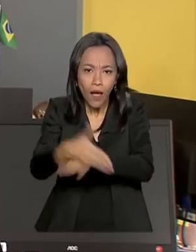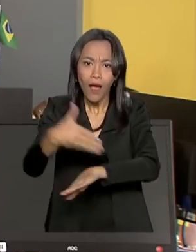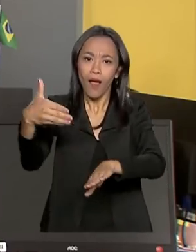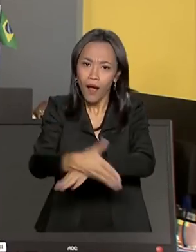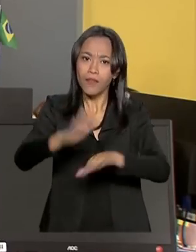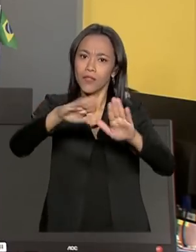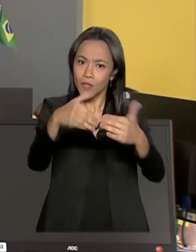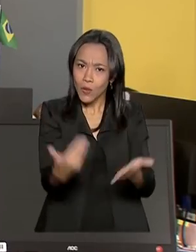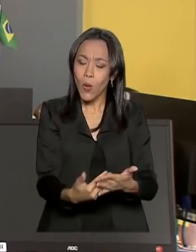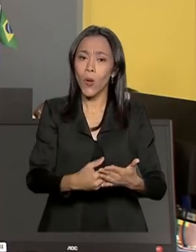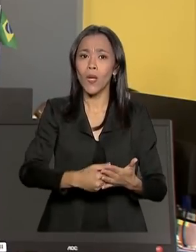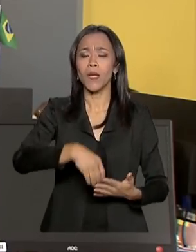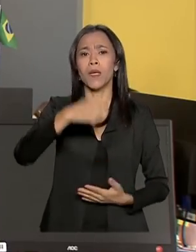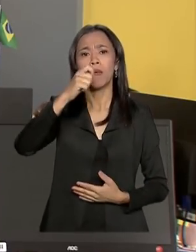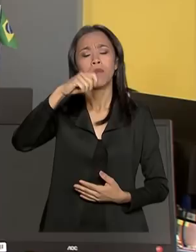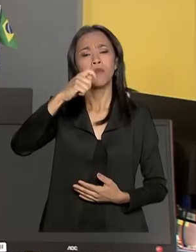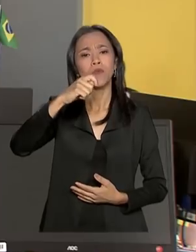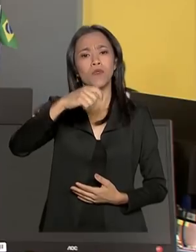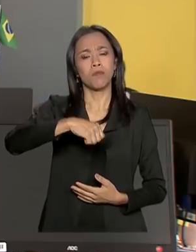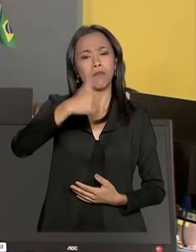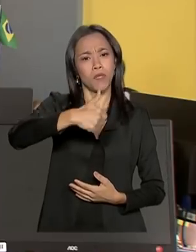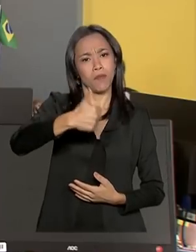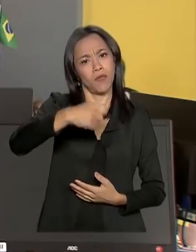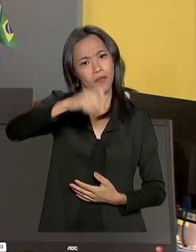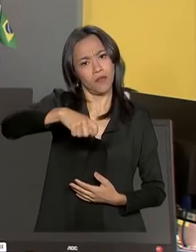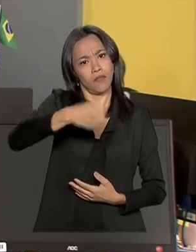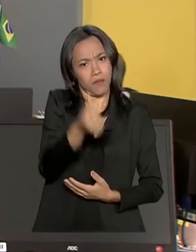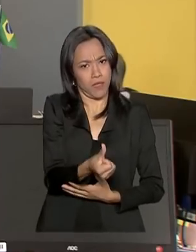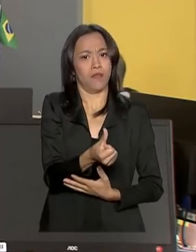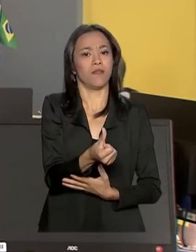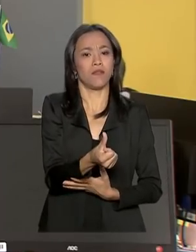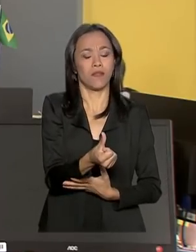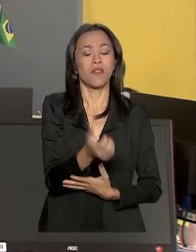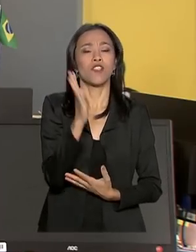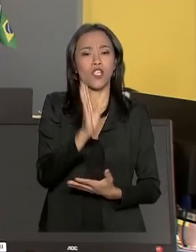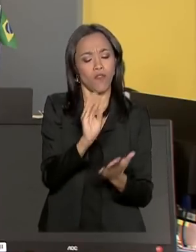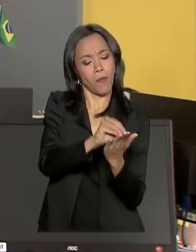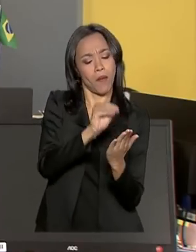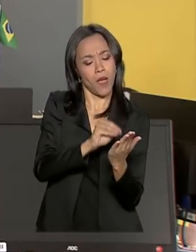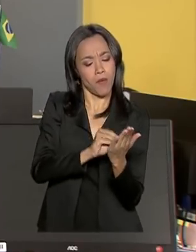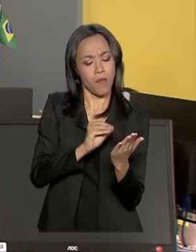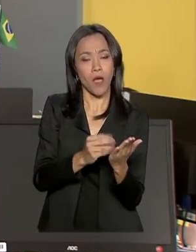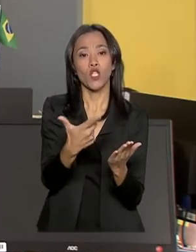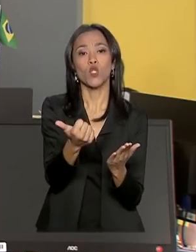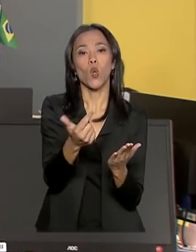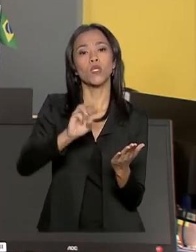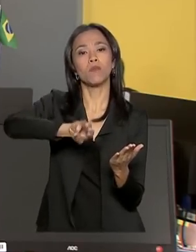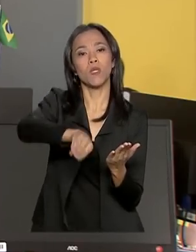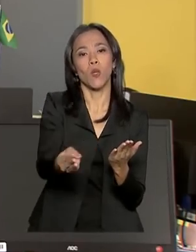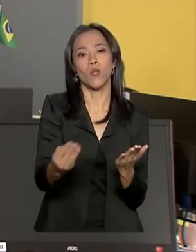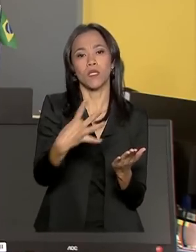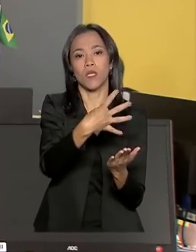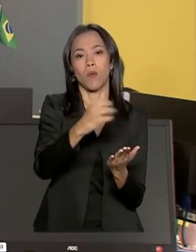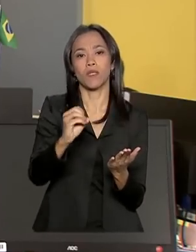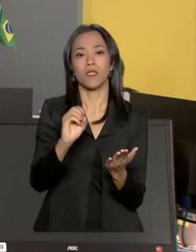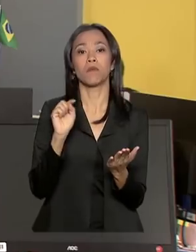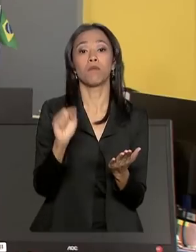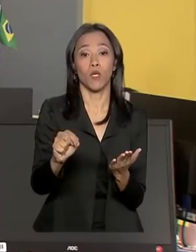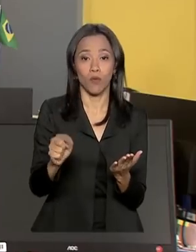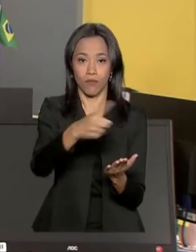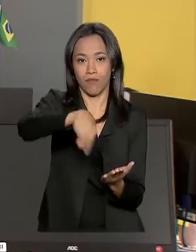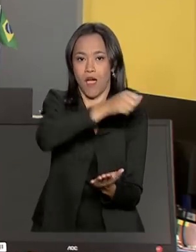um primeiro bimestre de um ano eletivo. No total, foram registradas as presenças de 12 milhões e 400 mil alunos.